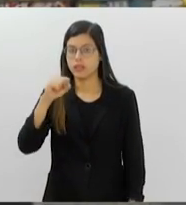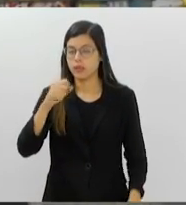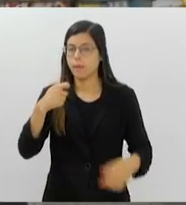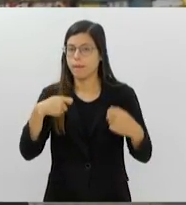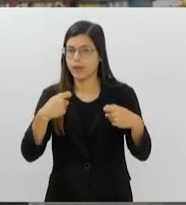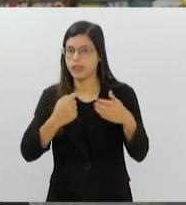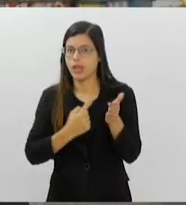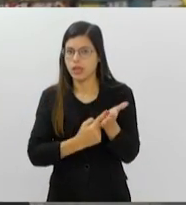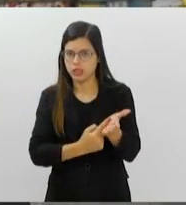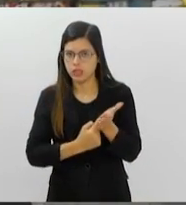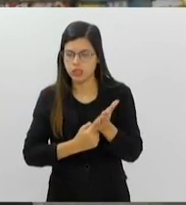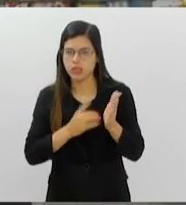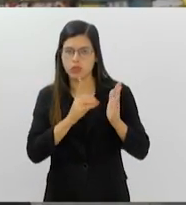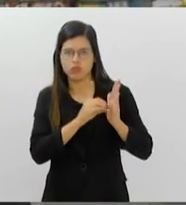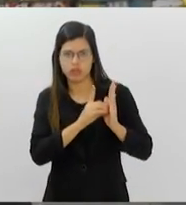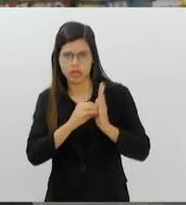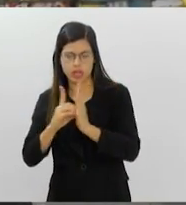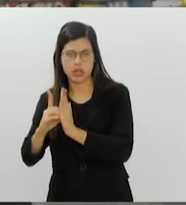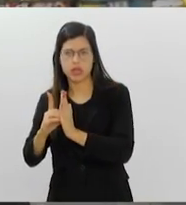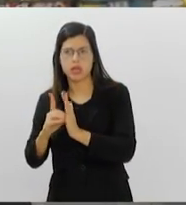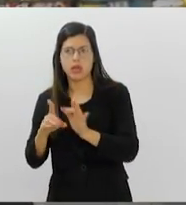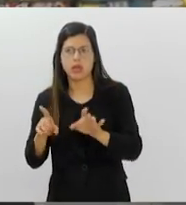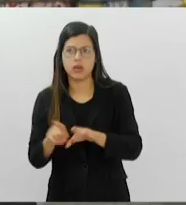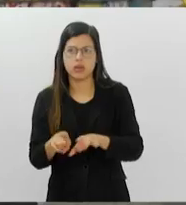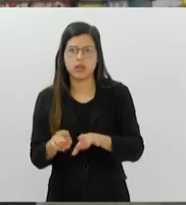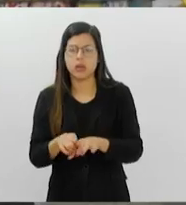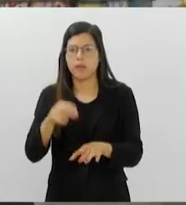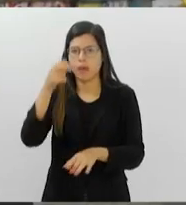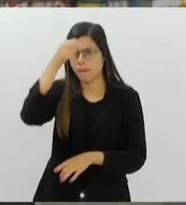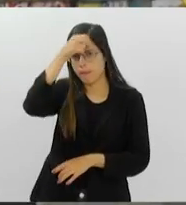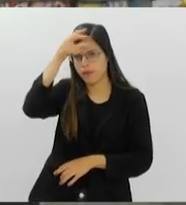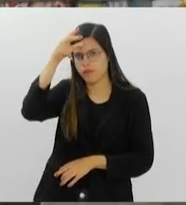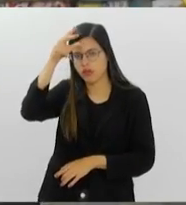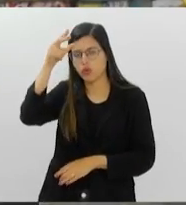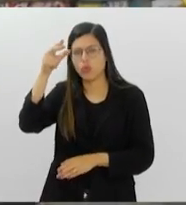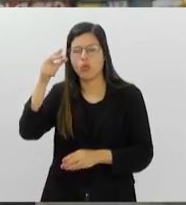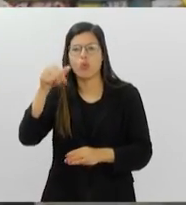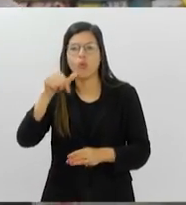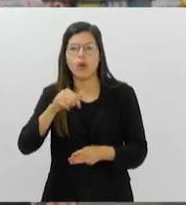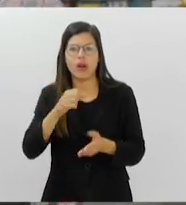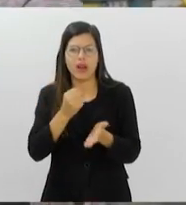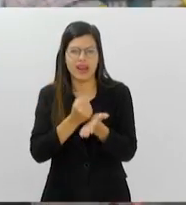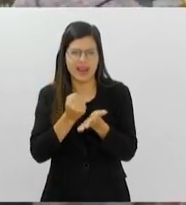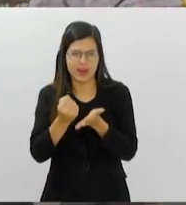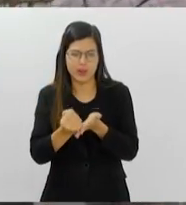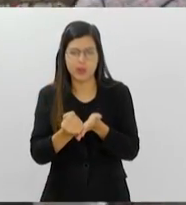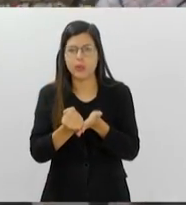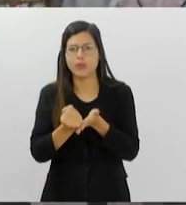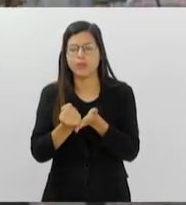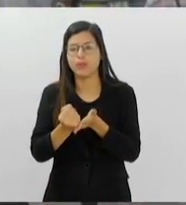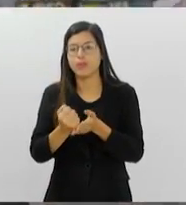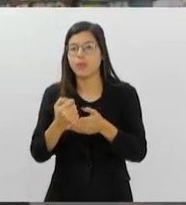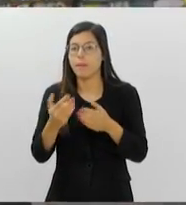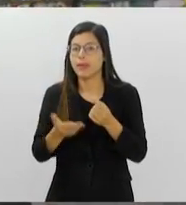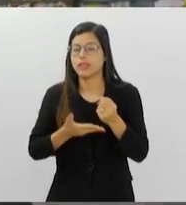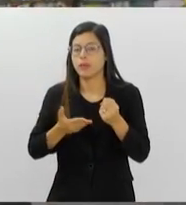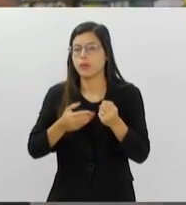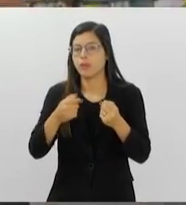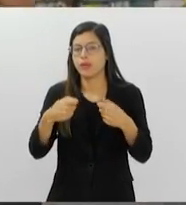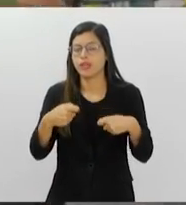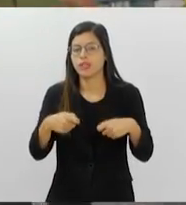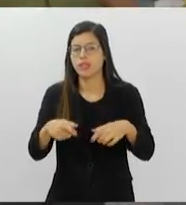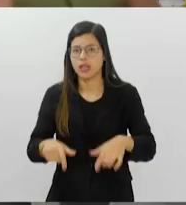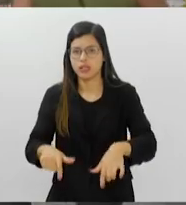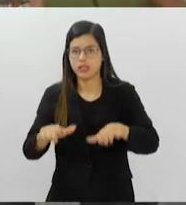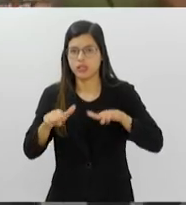tá? Nos postos do DETRAN e nos postos conveniados, prefeituras e cartórios. Então, basicamente, precisa levar certidão de